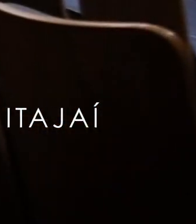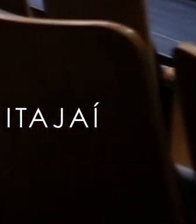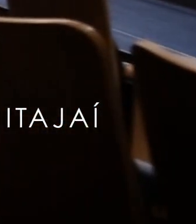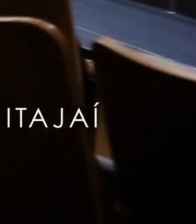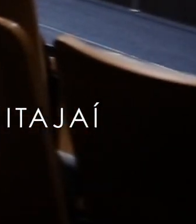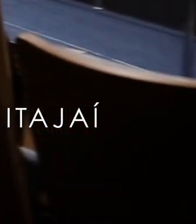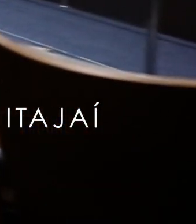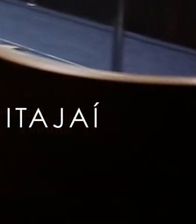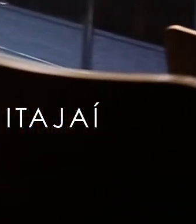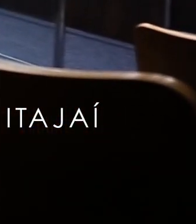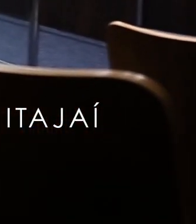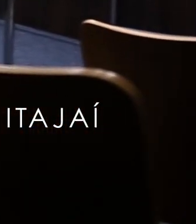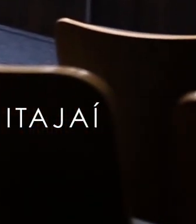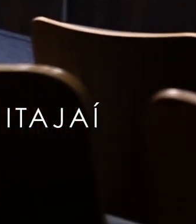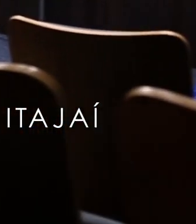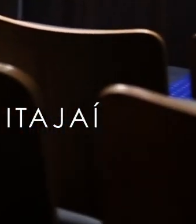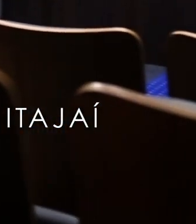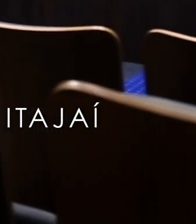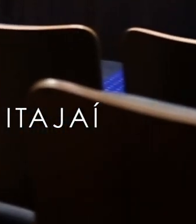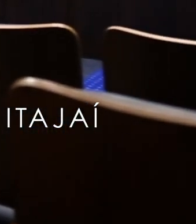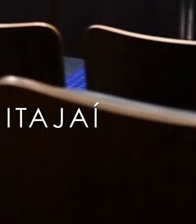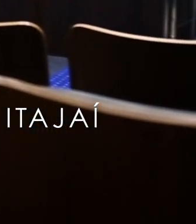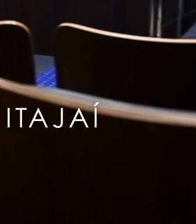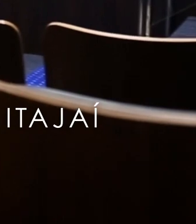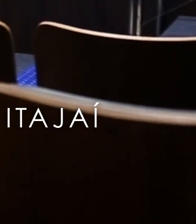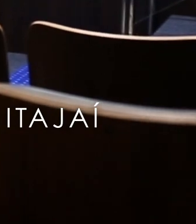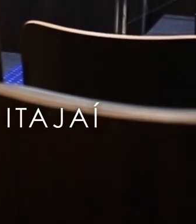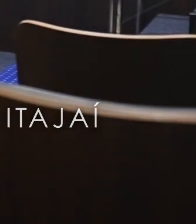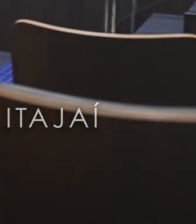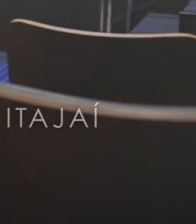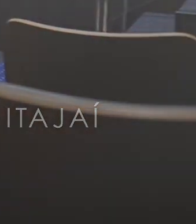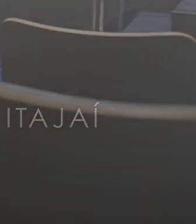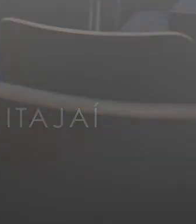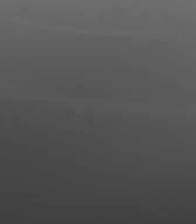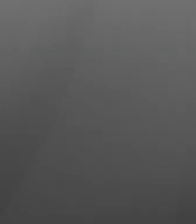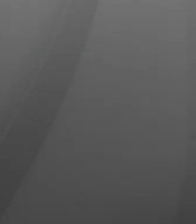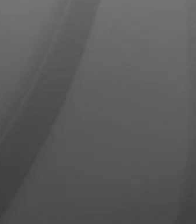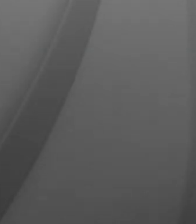Fique por dentro Do que acontece na Câmara de Vereadores De Itajaí